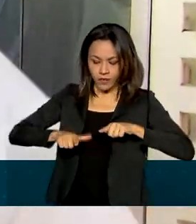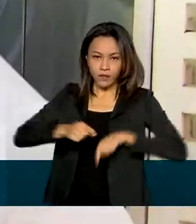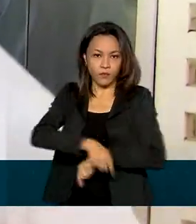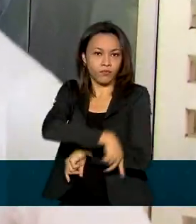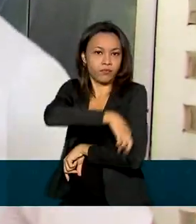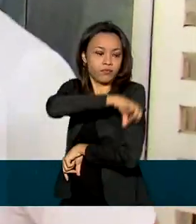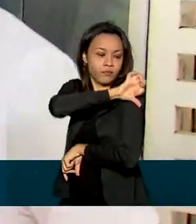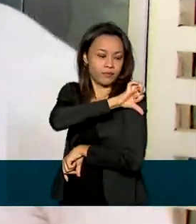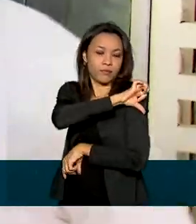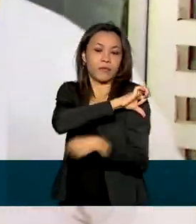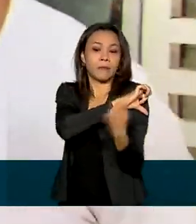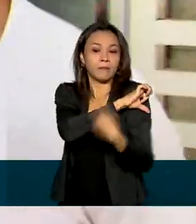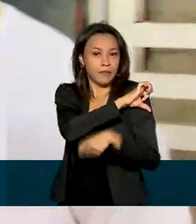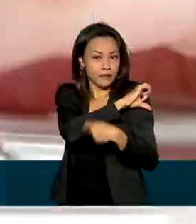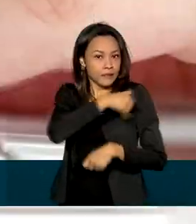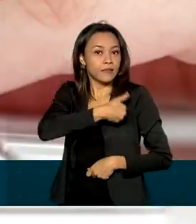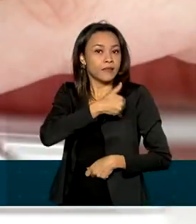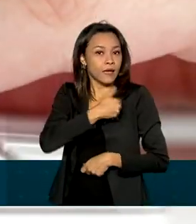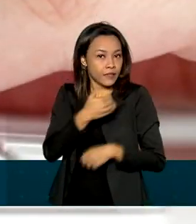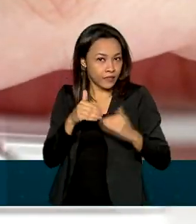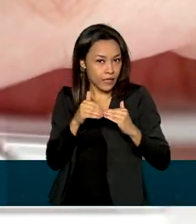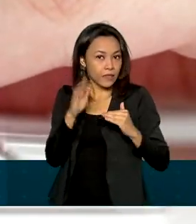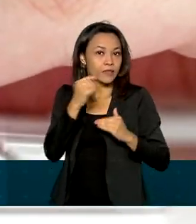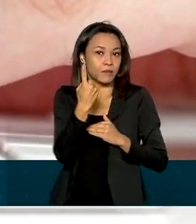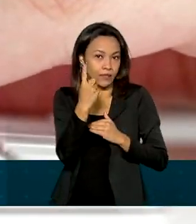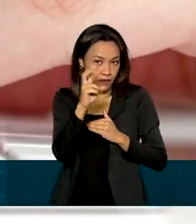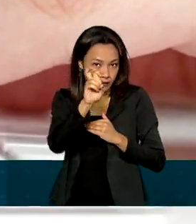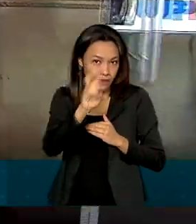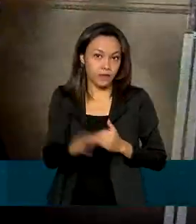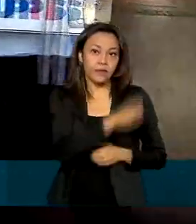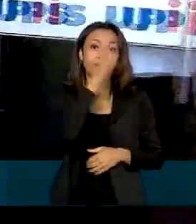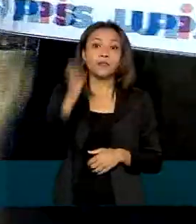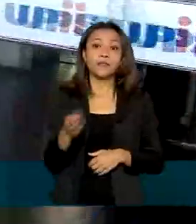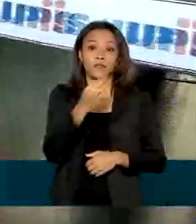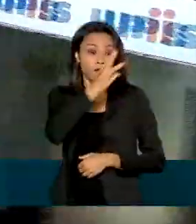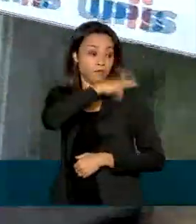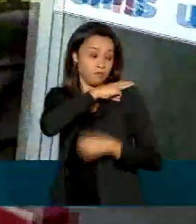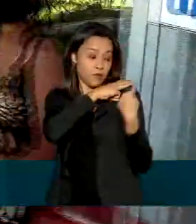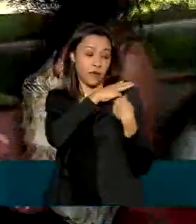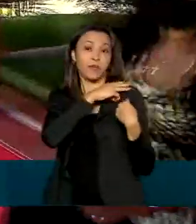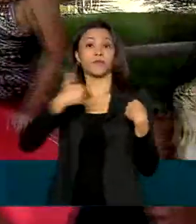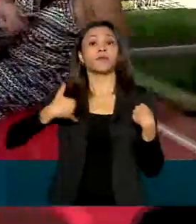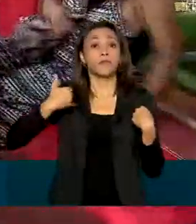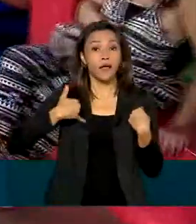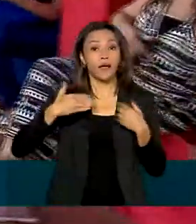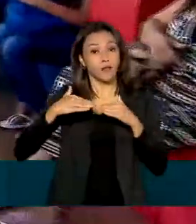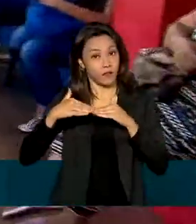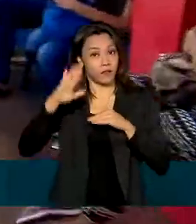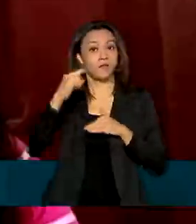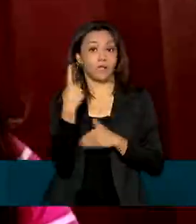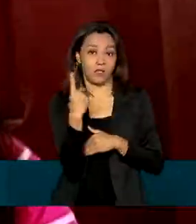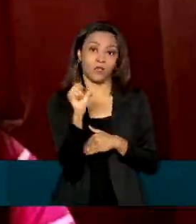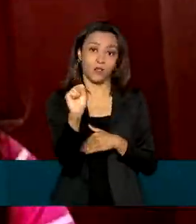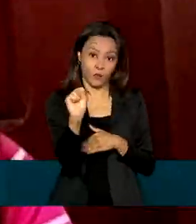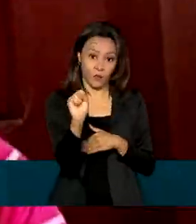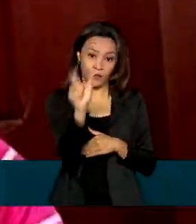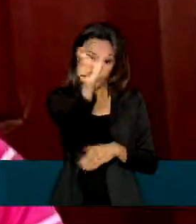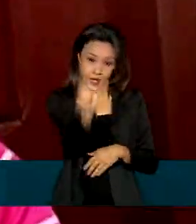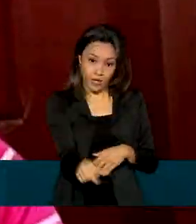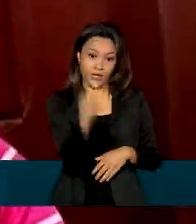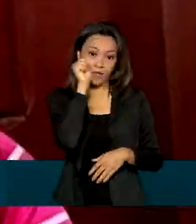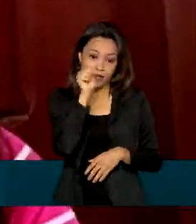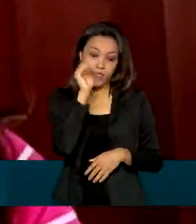necessário ter acima de 15 anos. Já para o ensino médio, é preciso ter mais de 18 anos. Lene